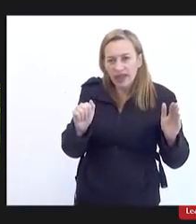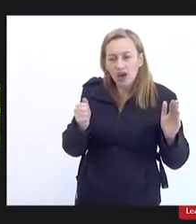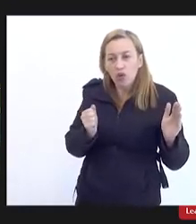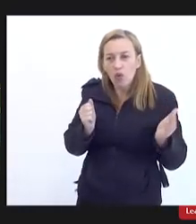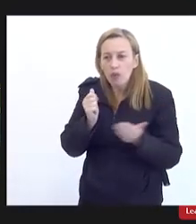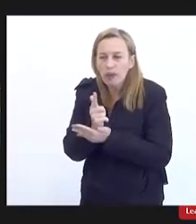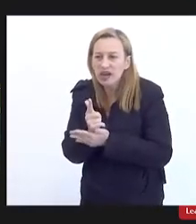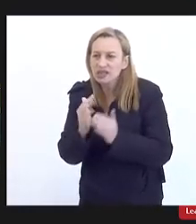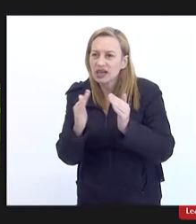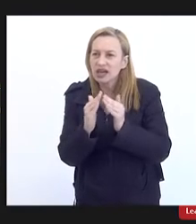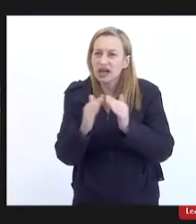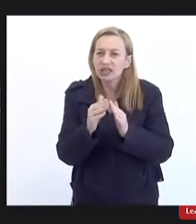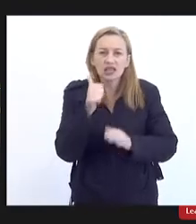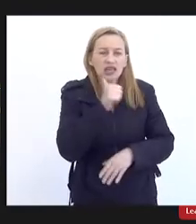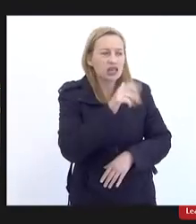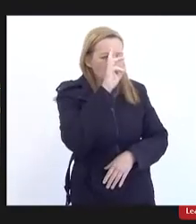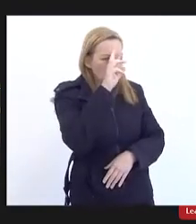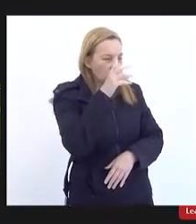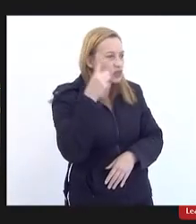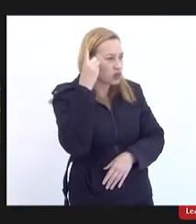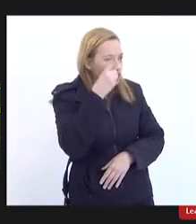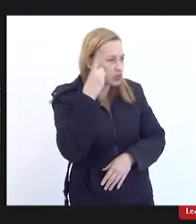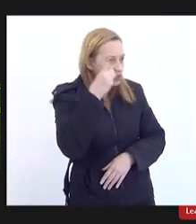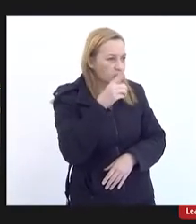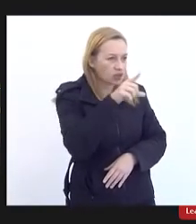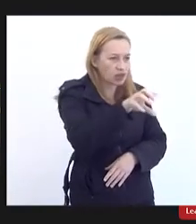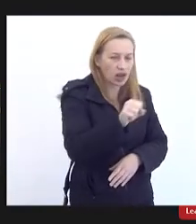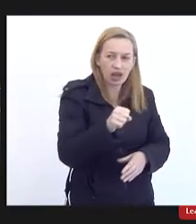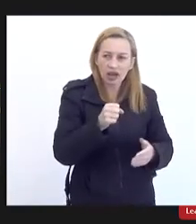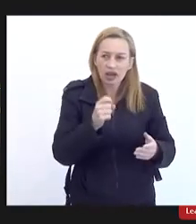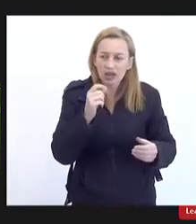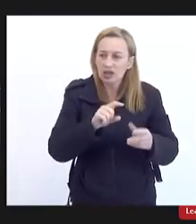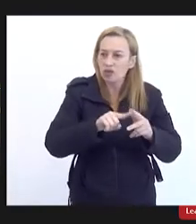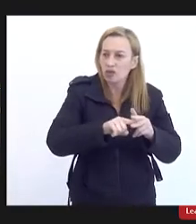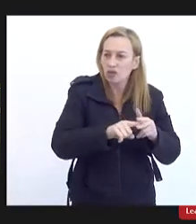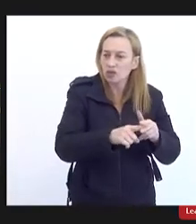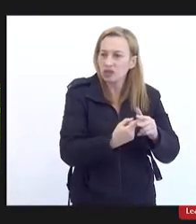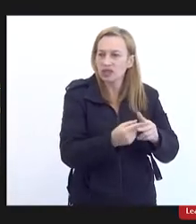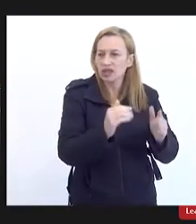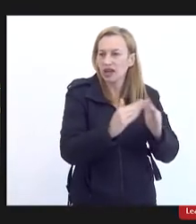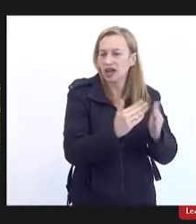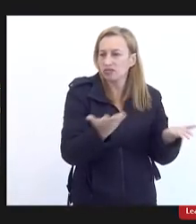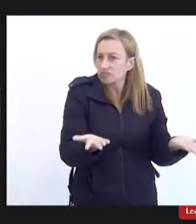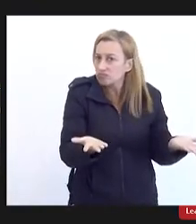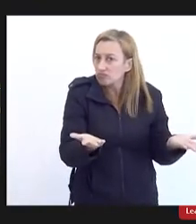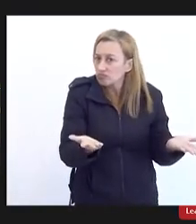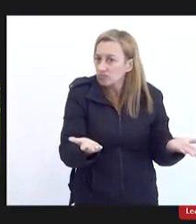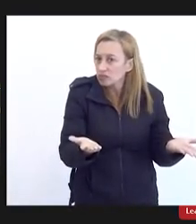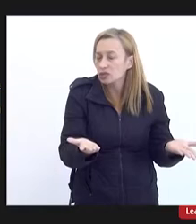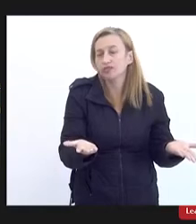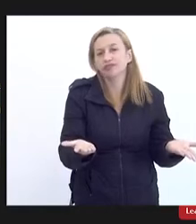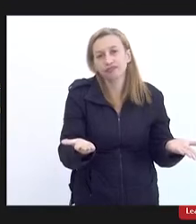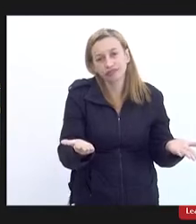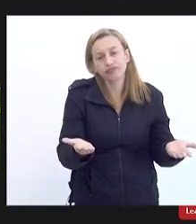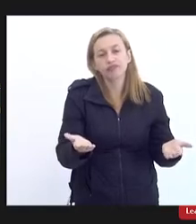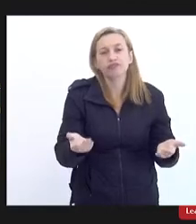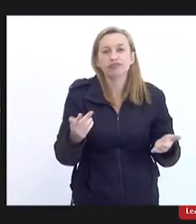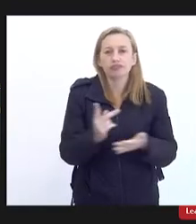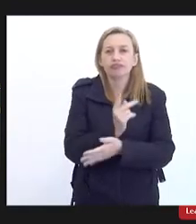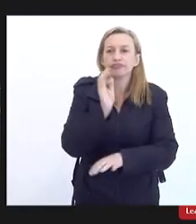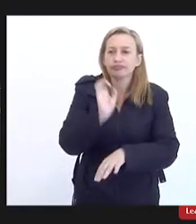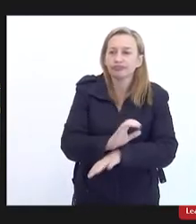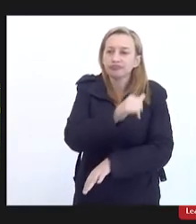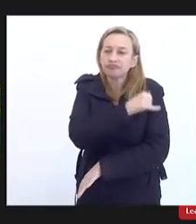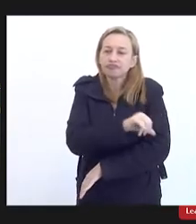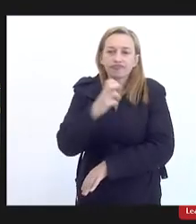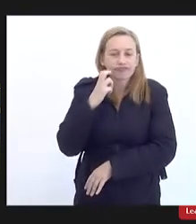e aí deputado a senhora que vendeu a casa fosse lá e reformasse a casa para o Arimatea entrar então é isso que está em curso o estado do Rio de Janeiro é